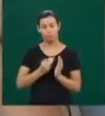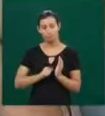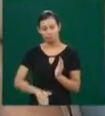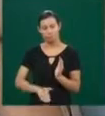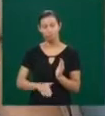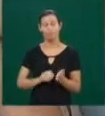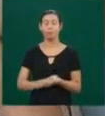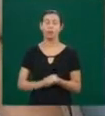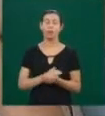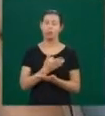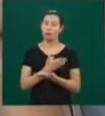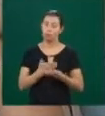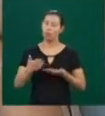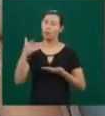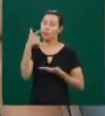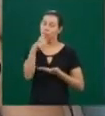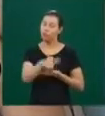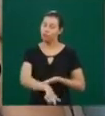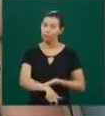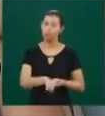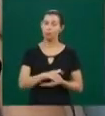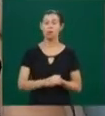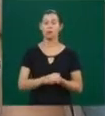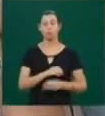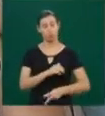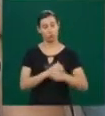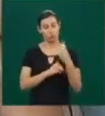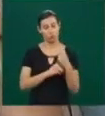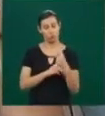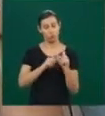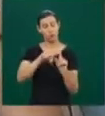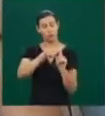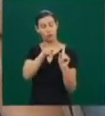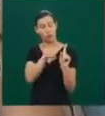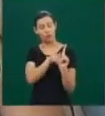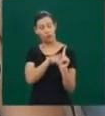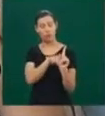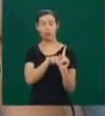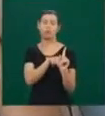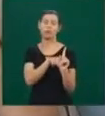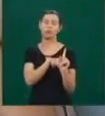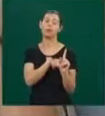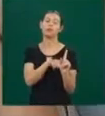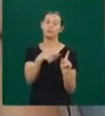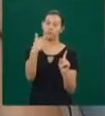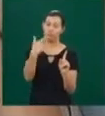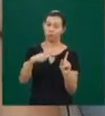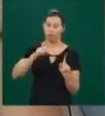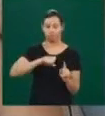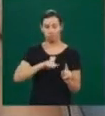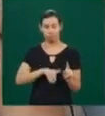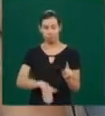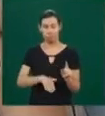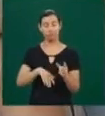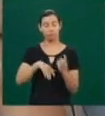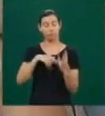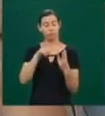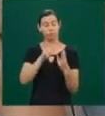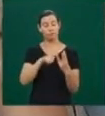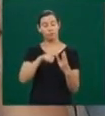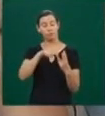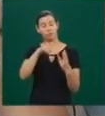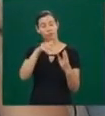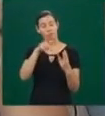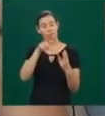de novo. Comecei de novo, foi a segunda gravidez, depois também não com sucesso. A terceira, a